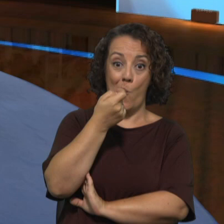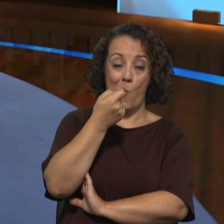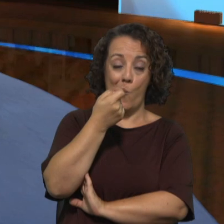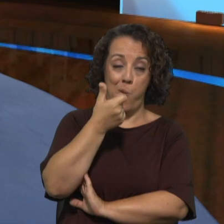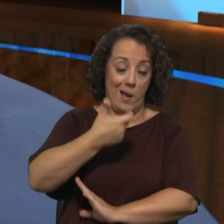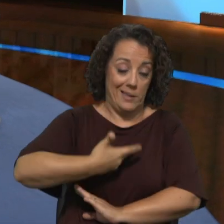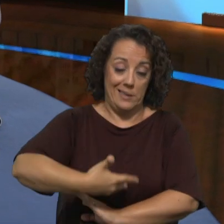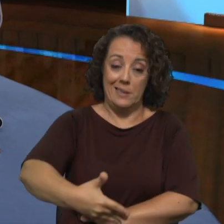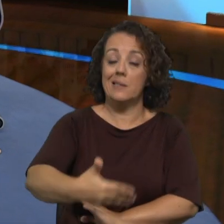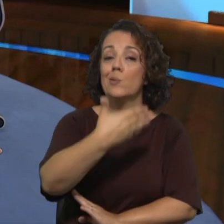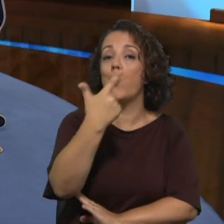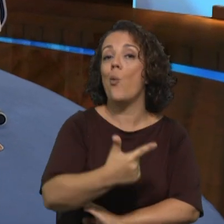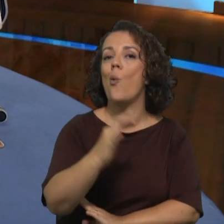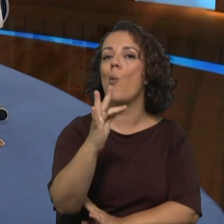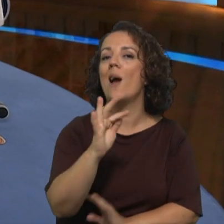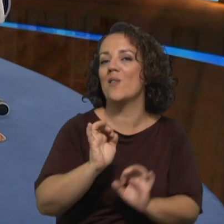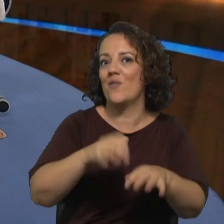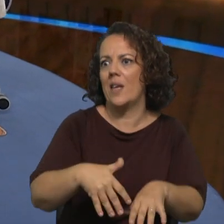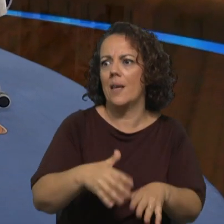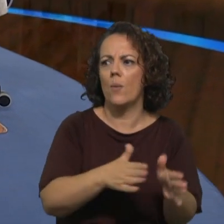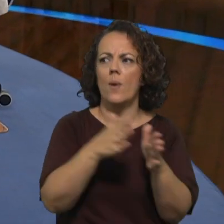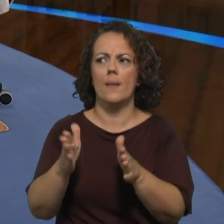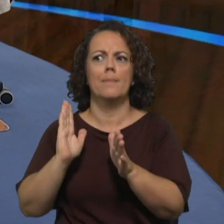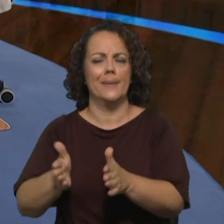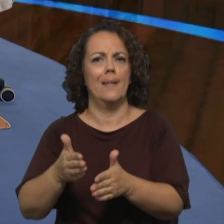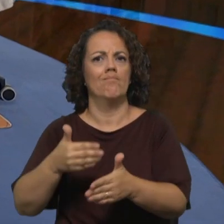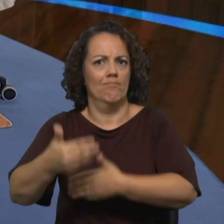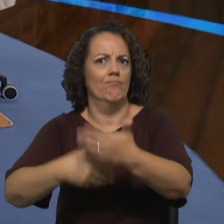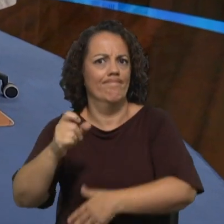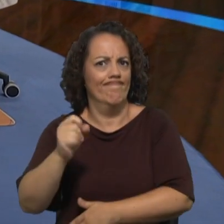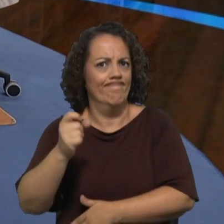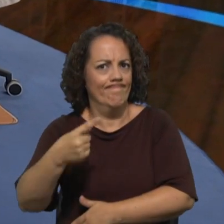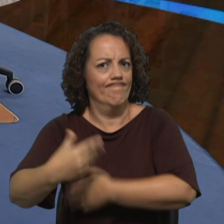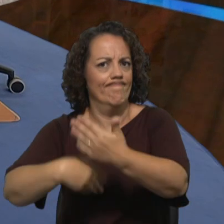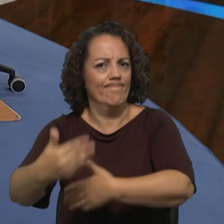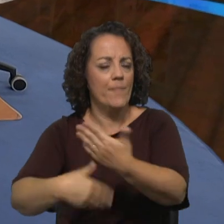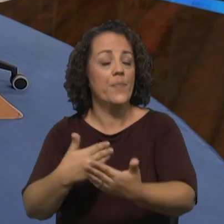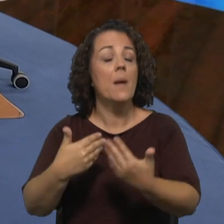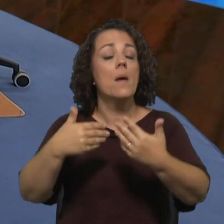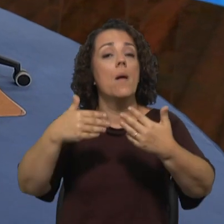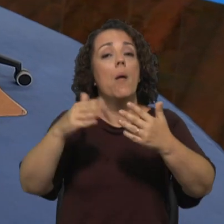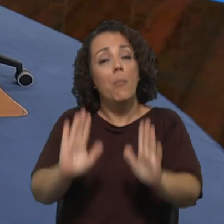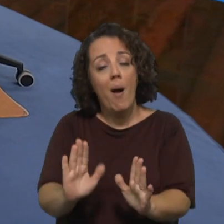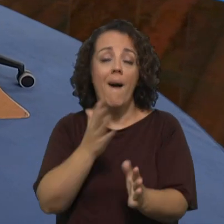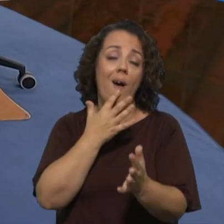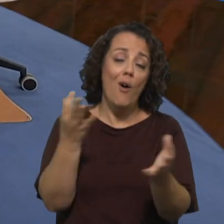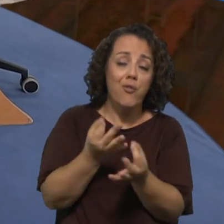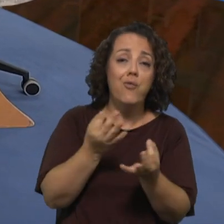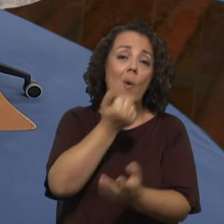portanto, convém também acelerar um bocadinho em relação a isso, que, obviamente, celebra com muito entusiasmo. Eu